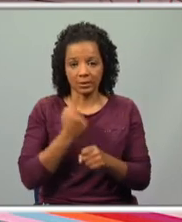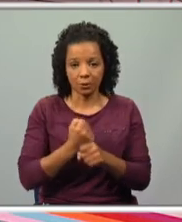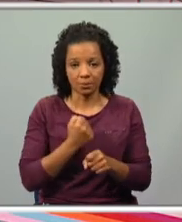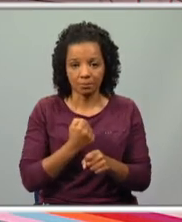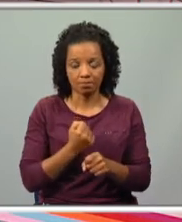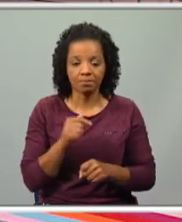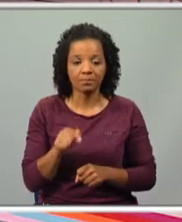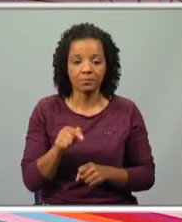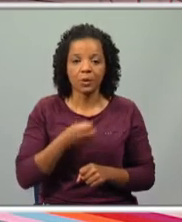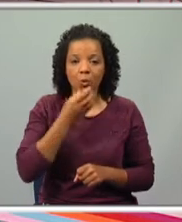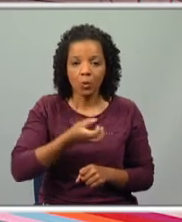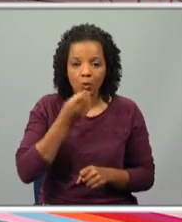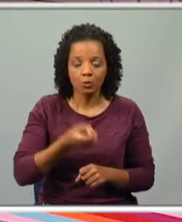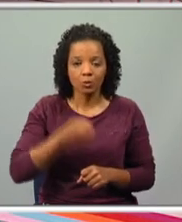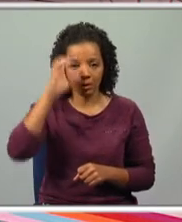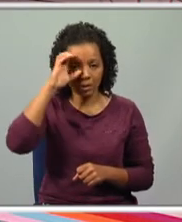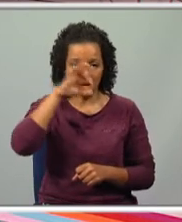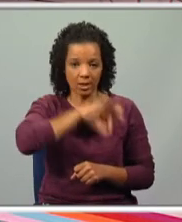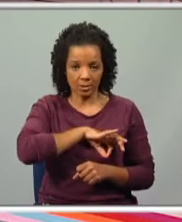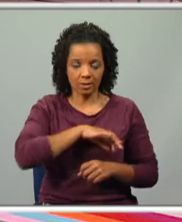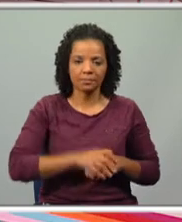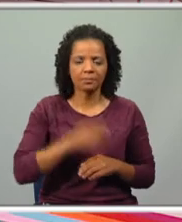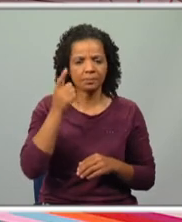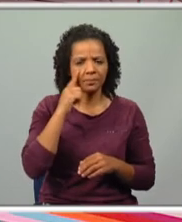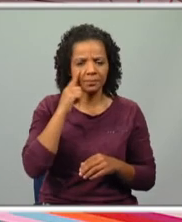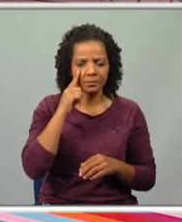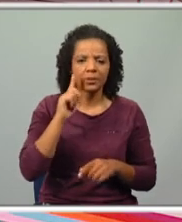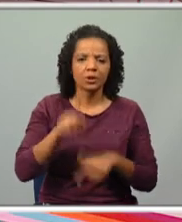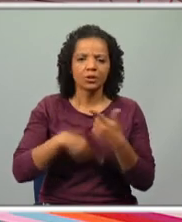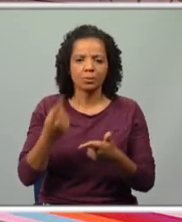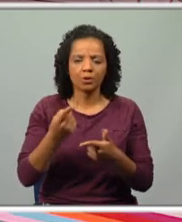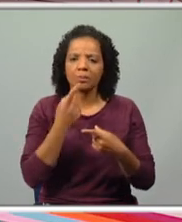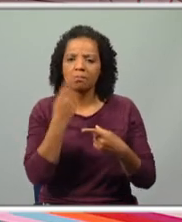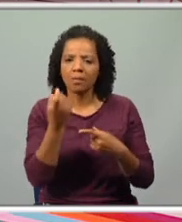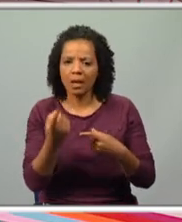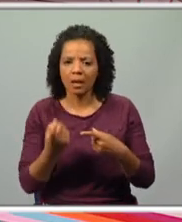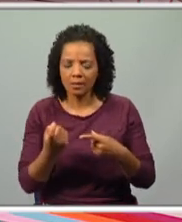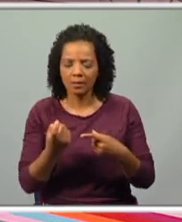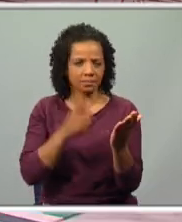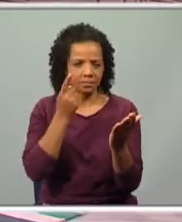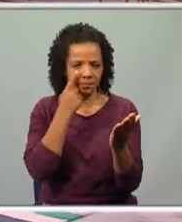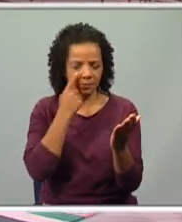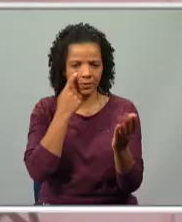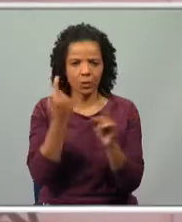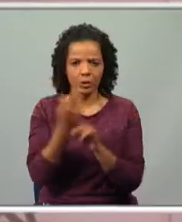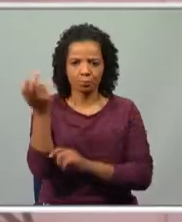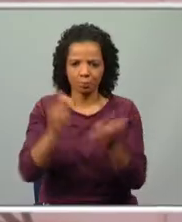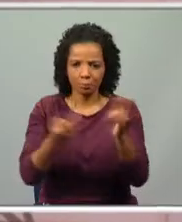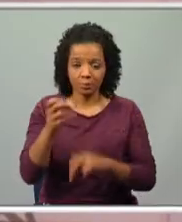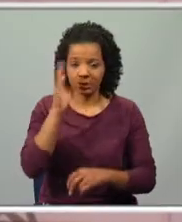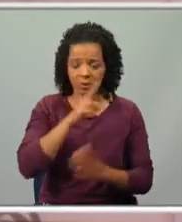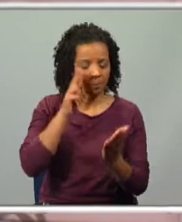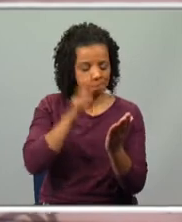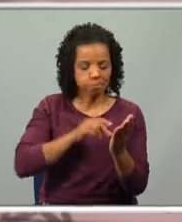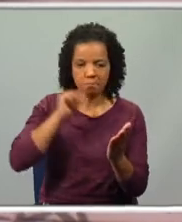deste conto e essa de Queiroz. Vê com atenção, depois vamos fazer uma nuvem de palavras. que nos foram apresentadas. Se